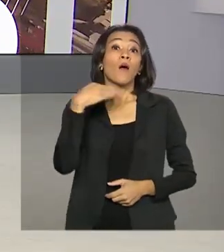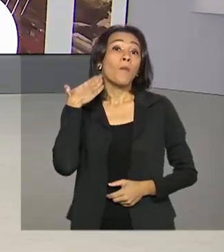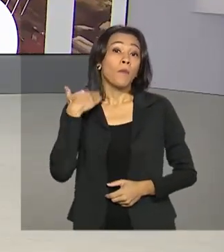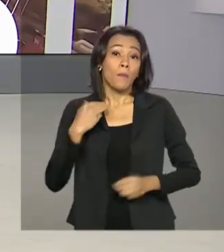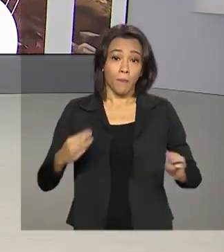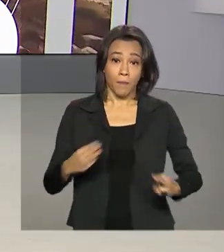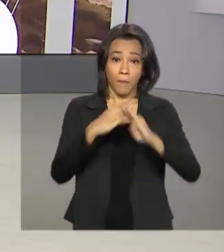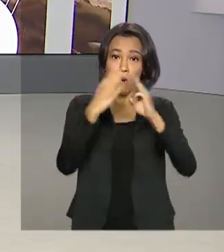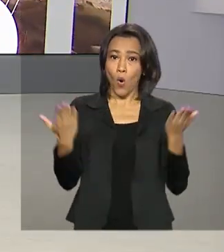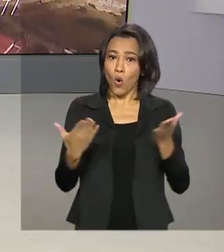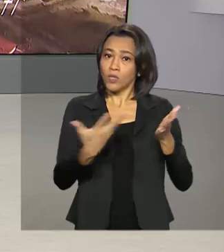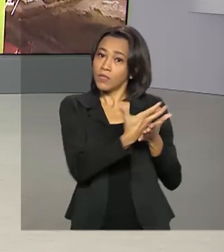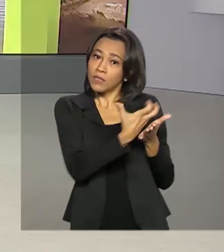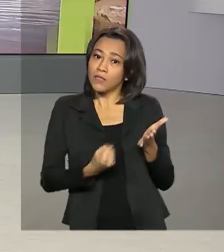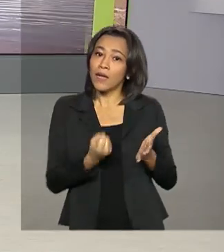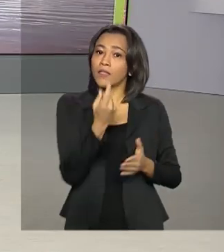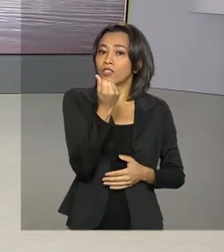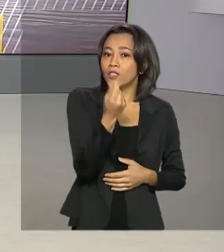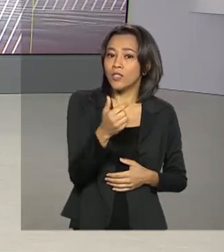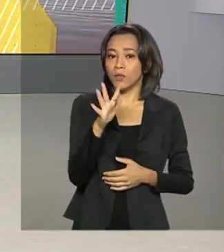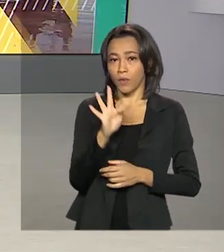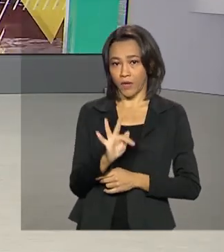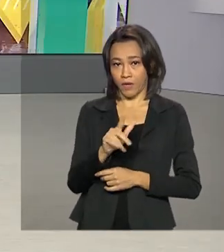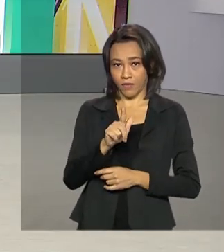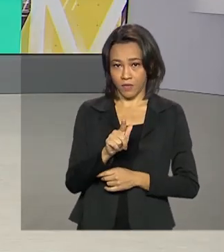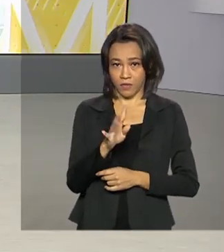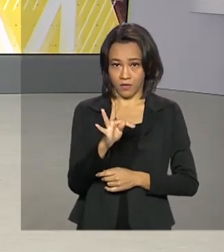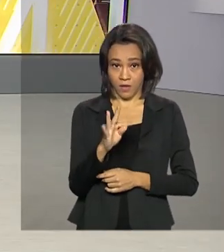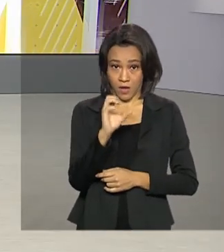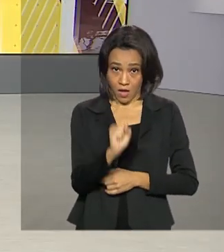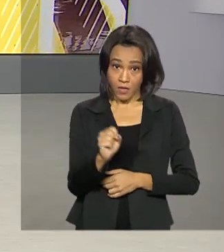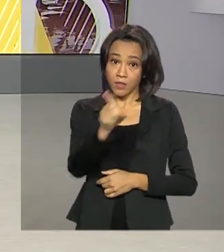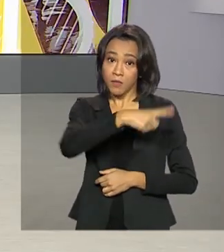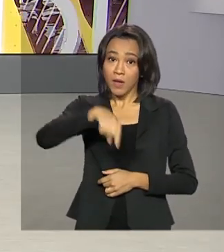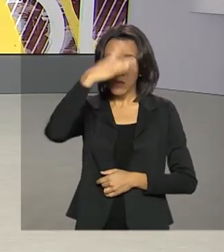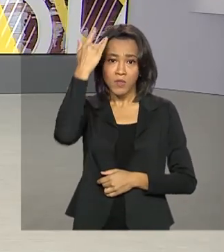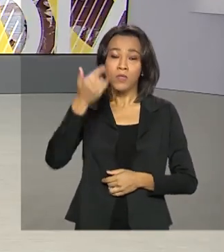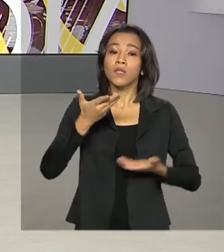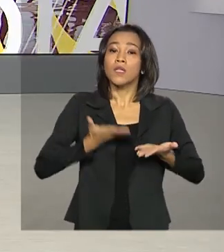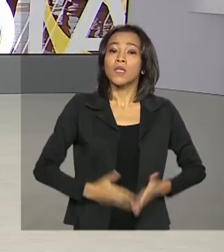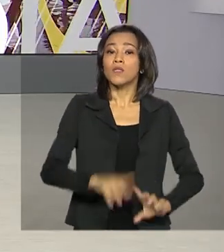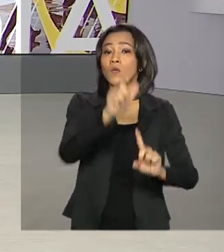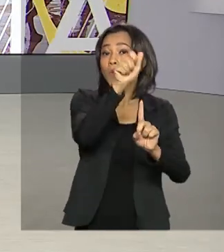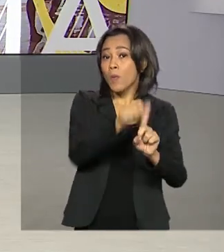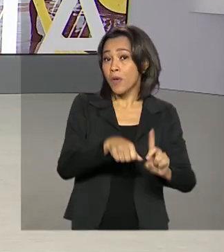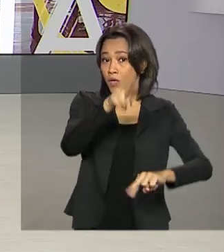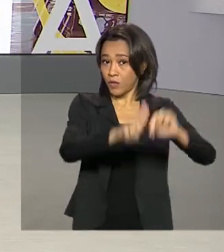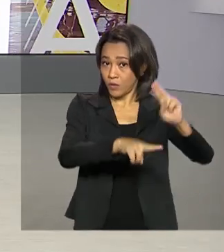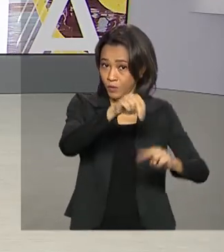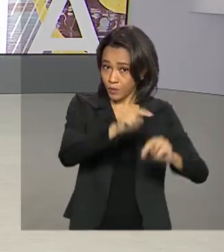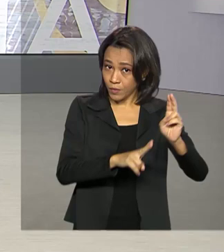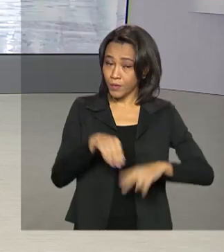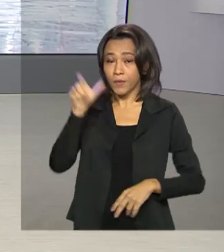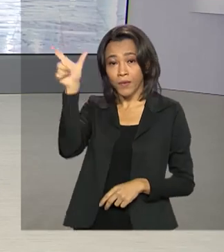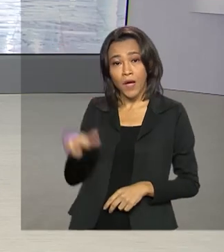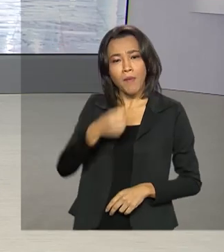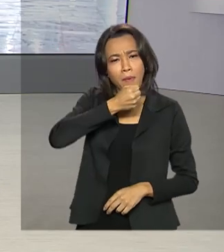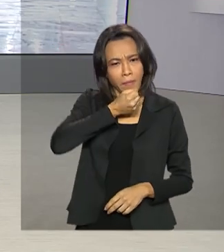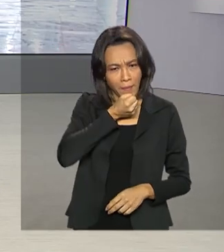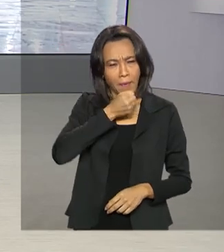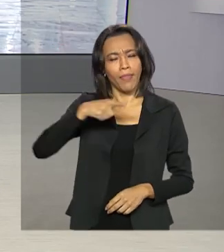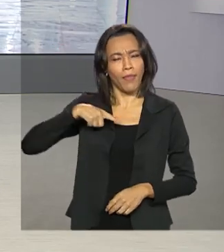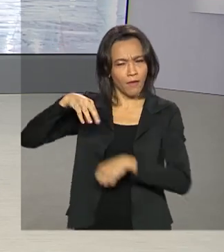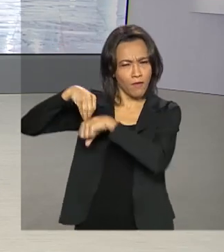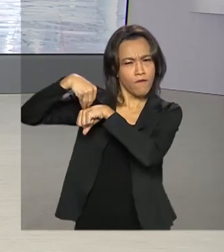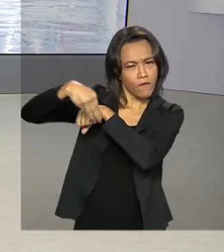Federal libera hoje novos saques do FGTS para os trabalhadores nascidos em junho. A repórter Selma Dias traz